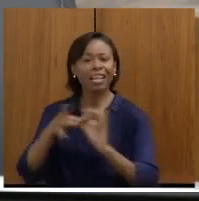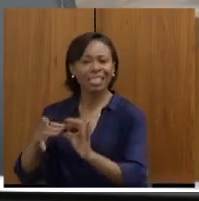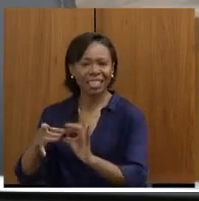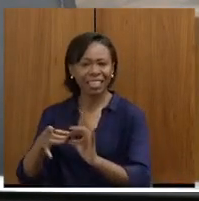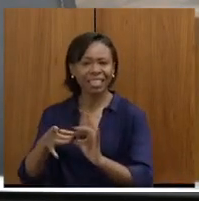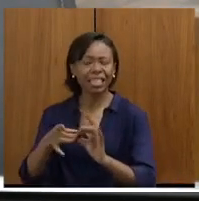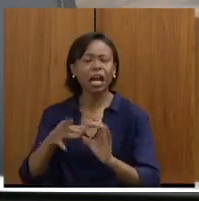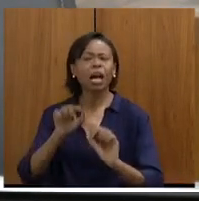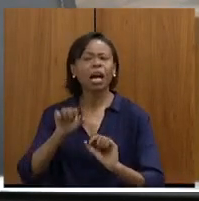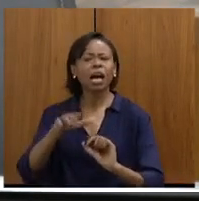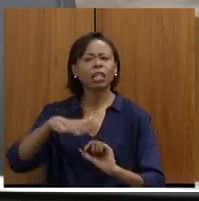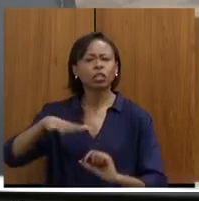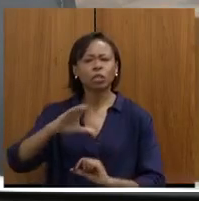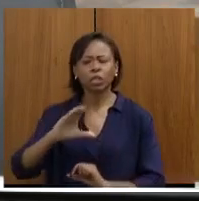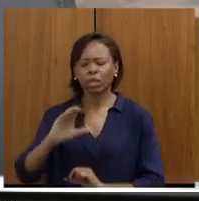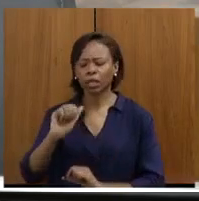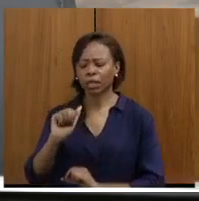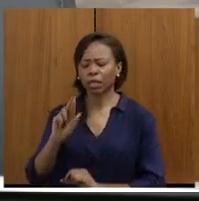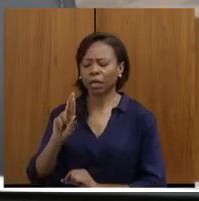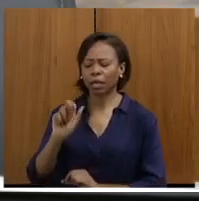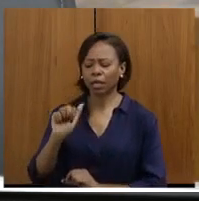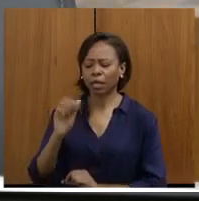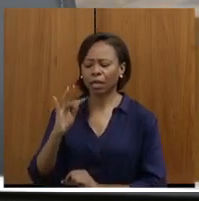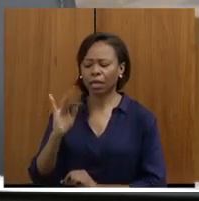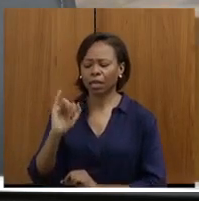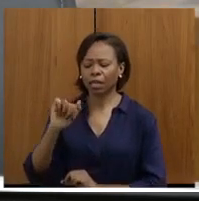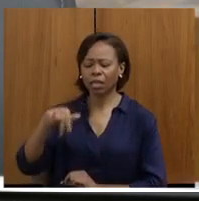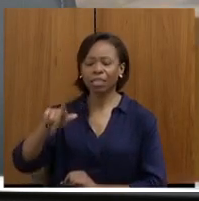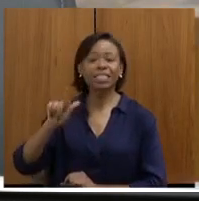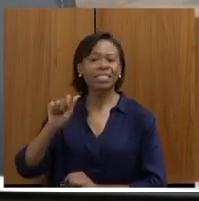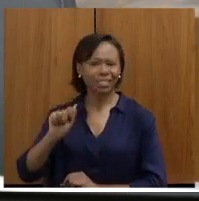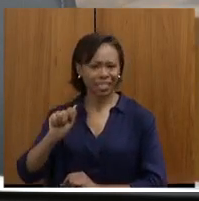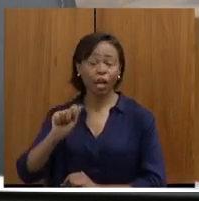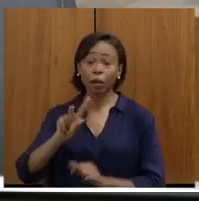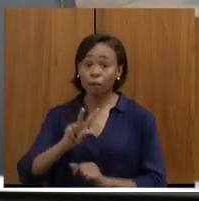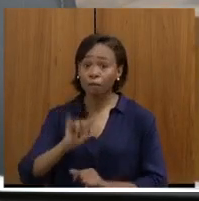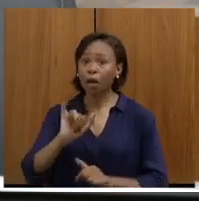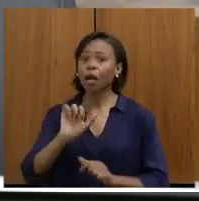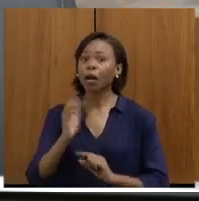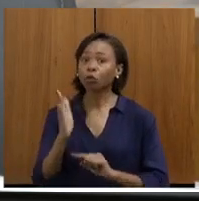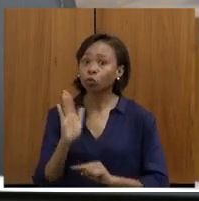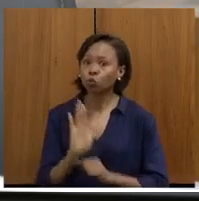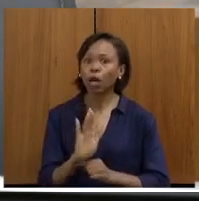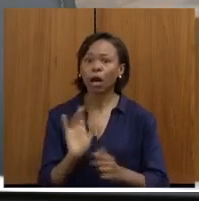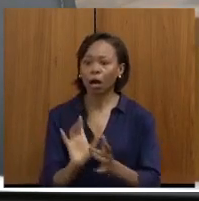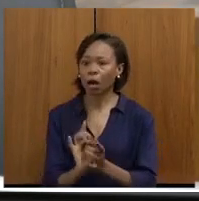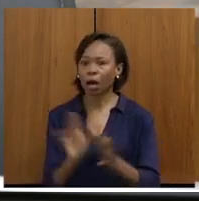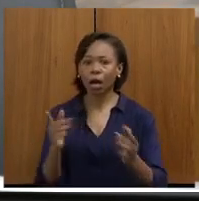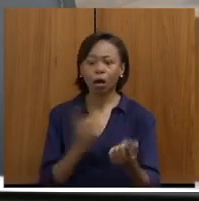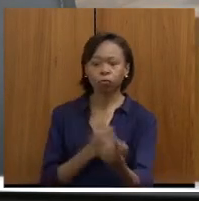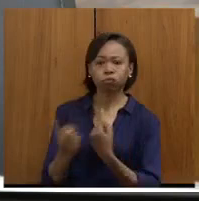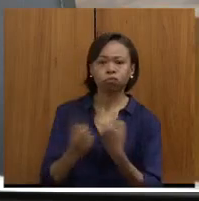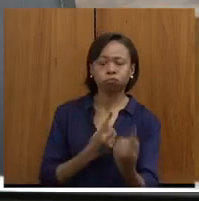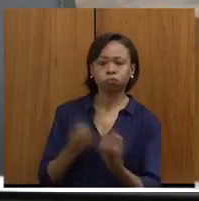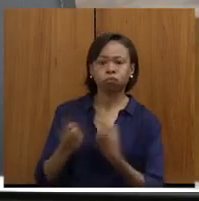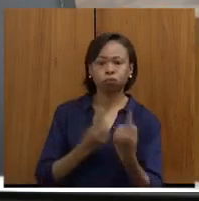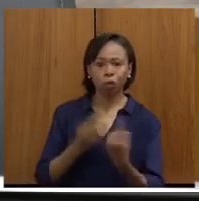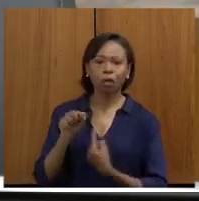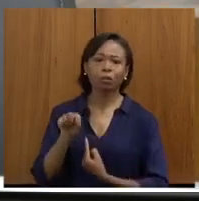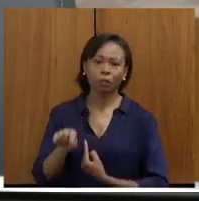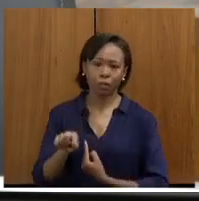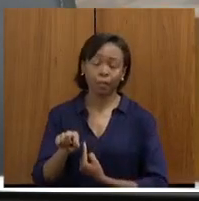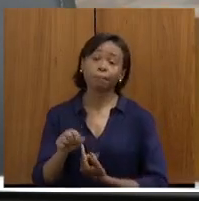de Caratinga, e que vai nos dar um acesso muito grande nessa estrada. E outras